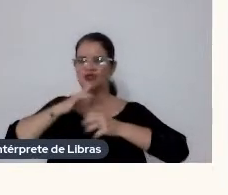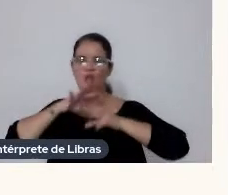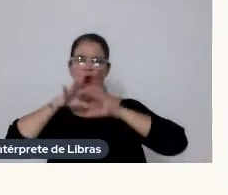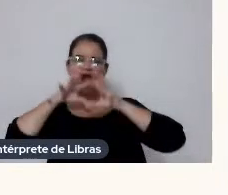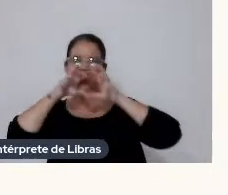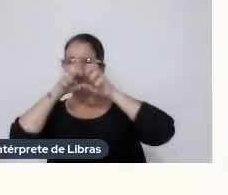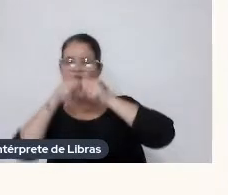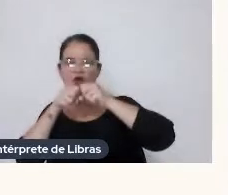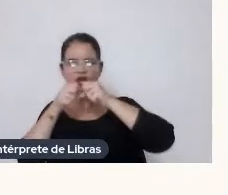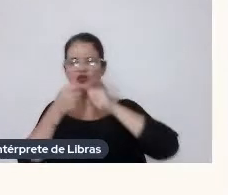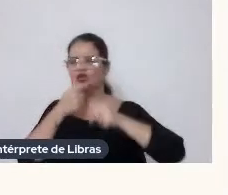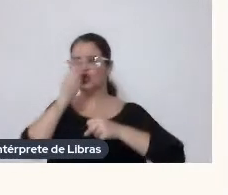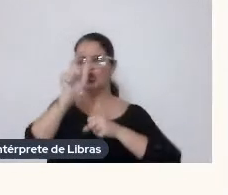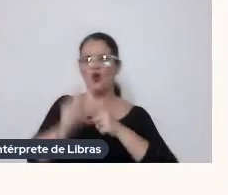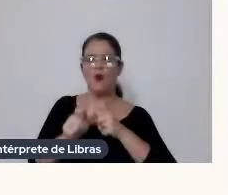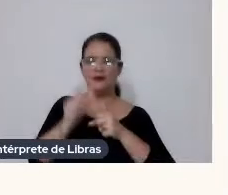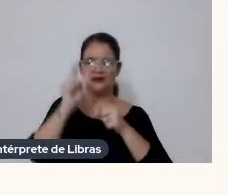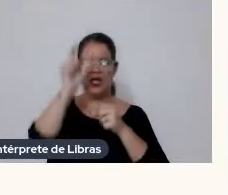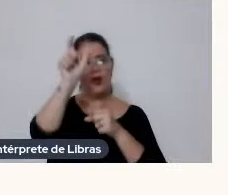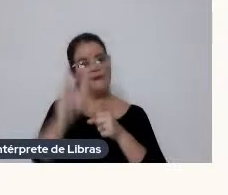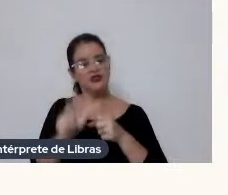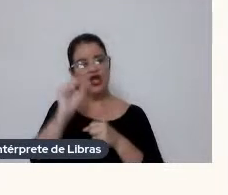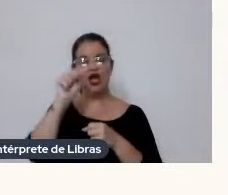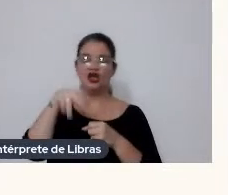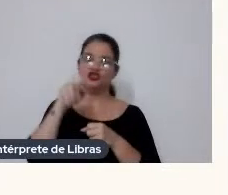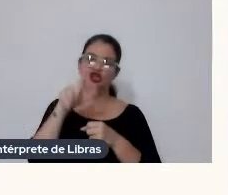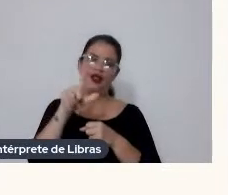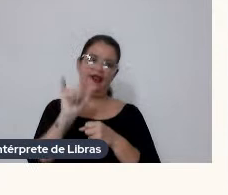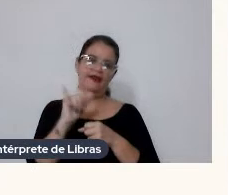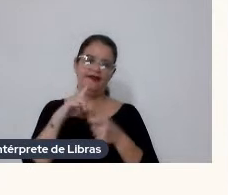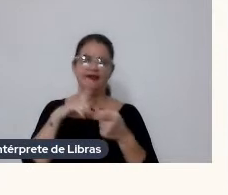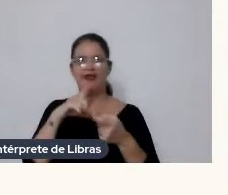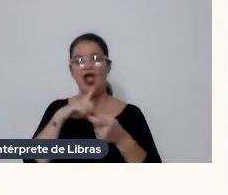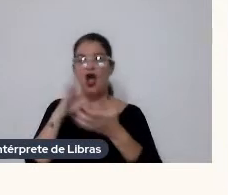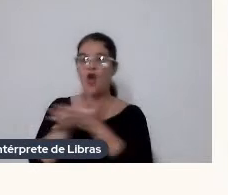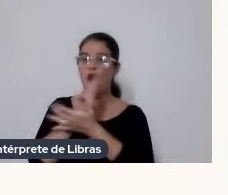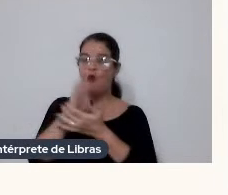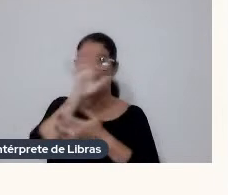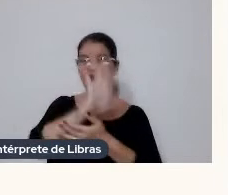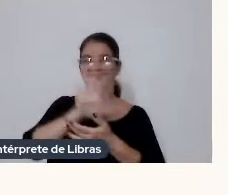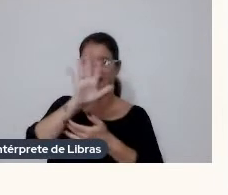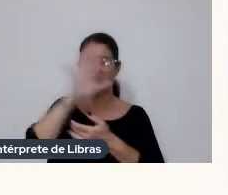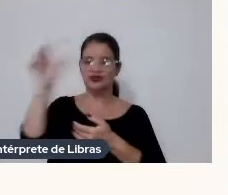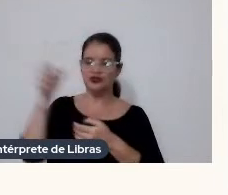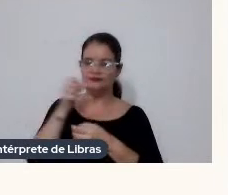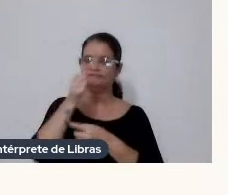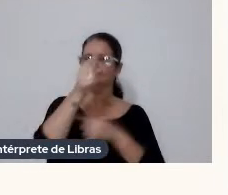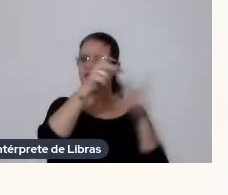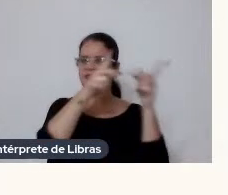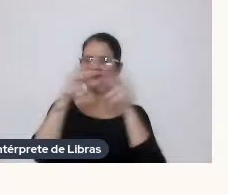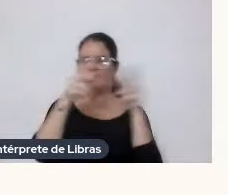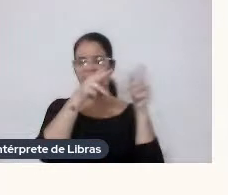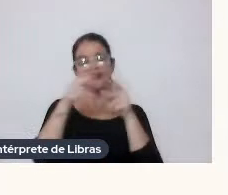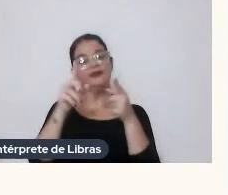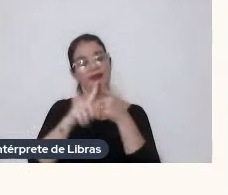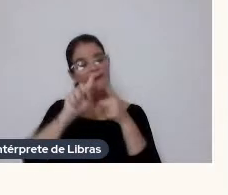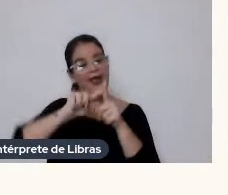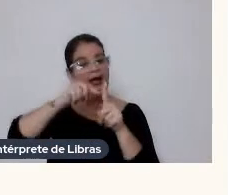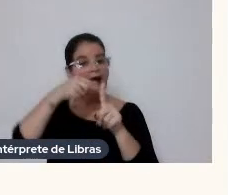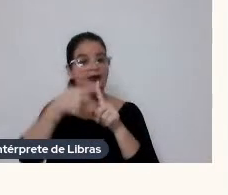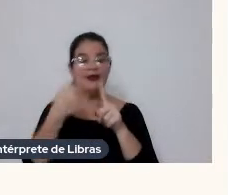Personagem do Angeli Então tem alguns Inserts em live Nessa série Além disso A gente se aventurou